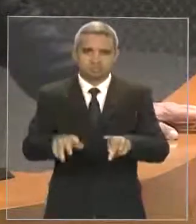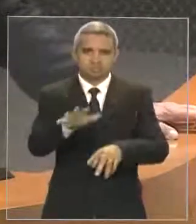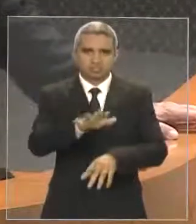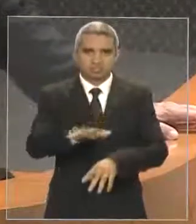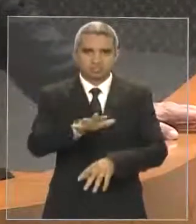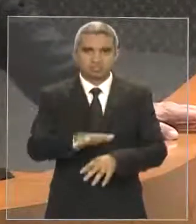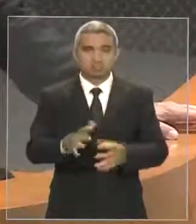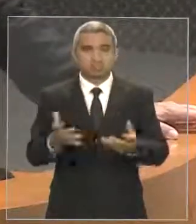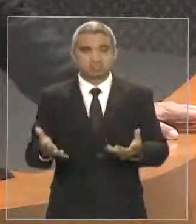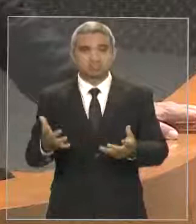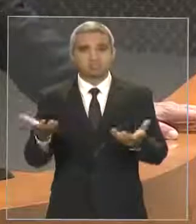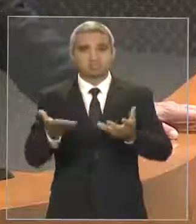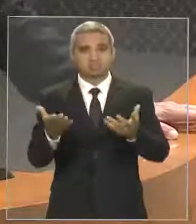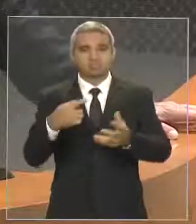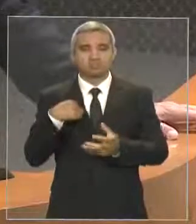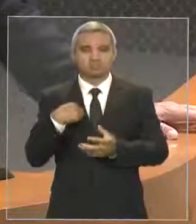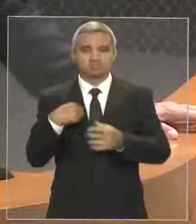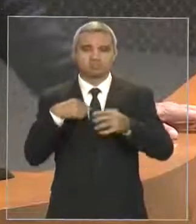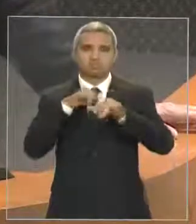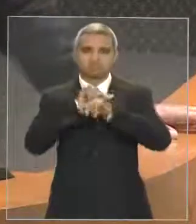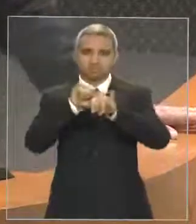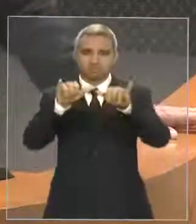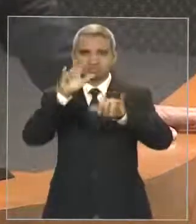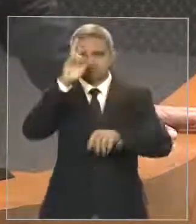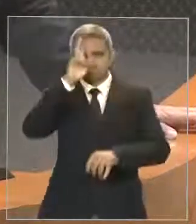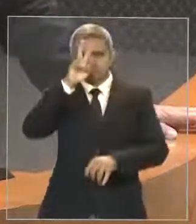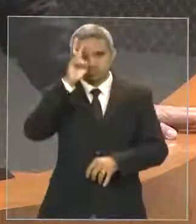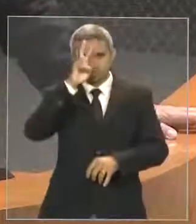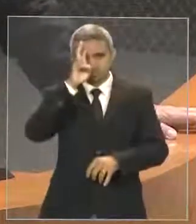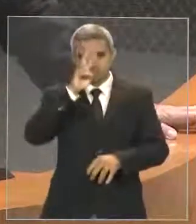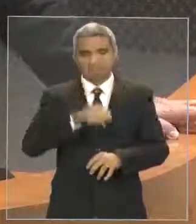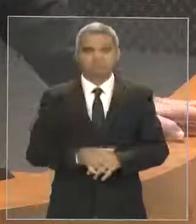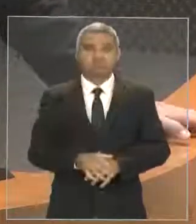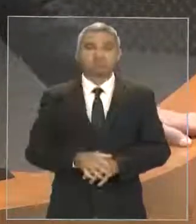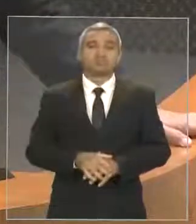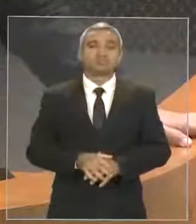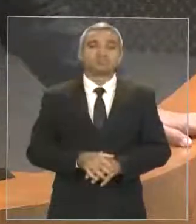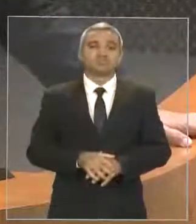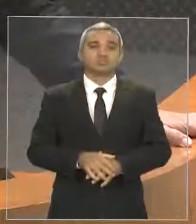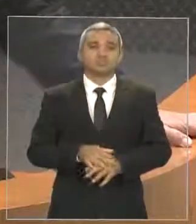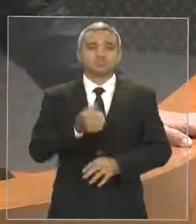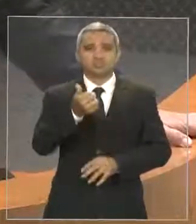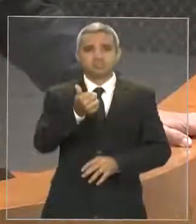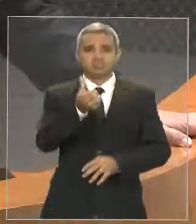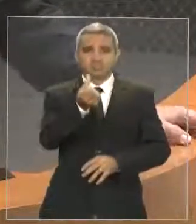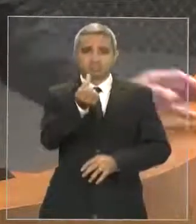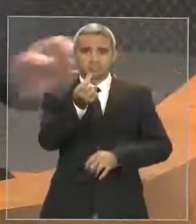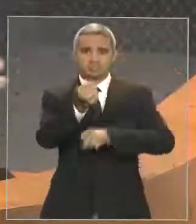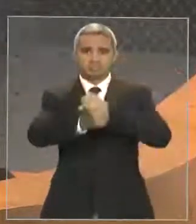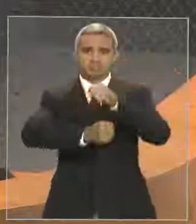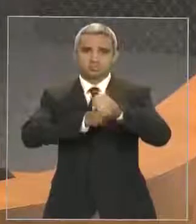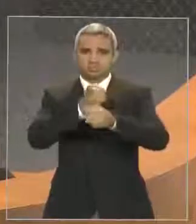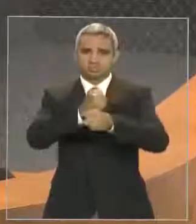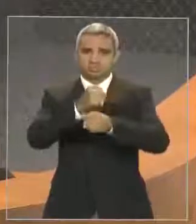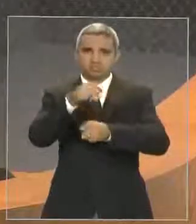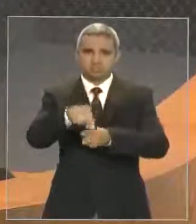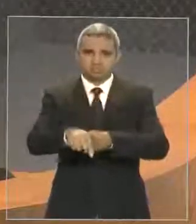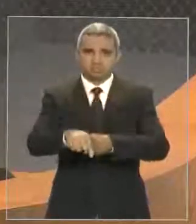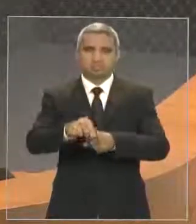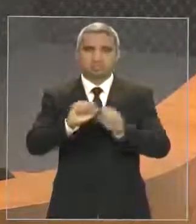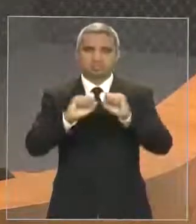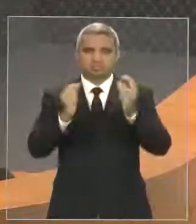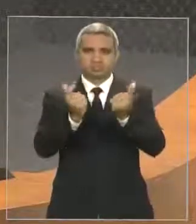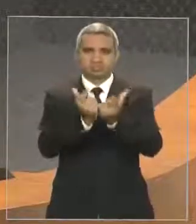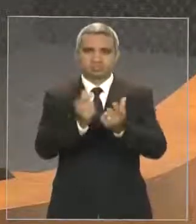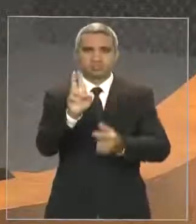Fica aqui o meu registro grandioso de um dia poder ter passado ao menos 16 anos nessa casa legislativa, de usar uma